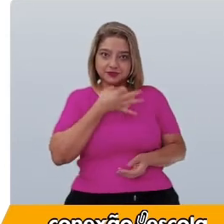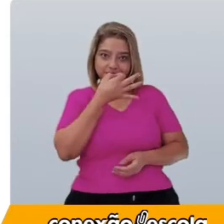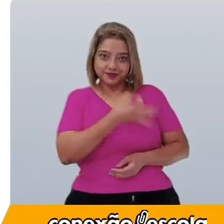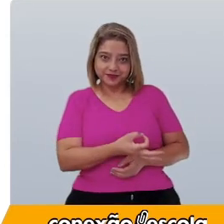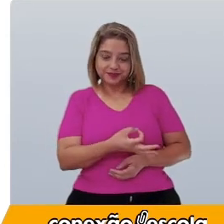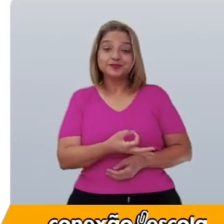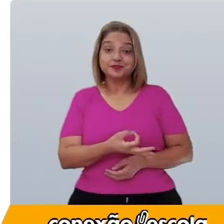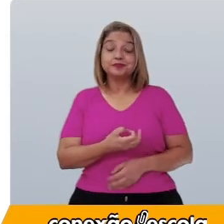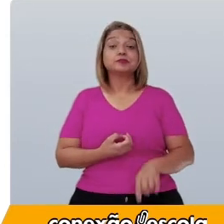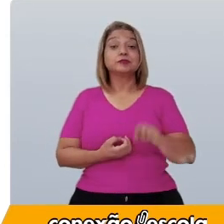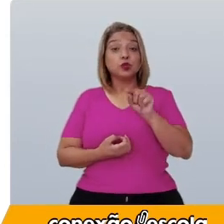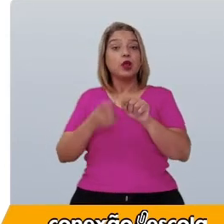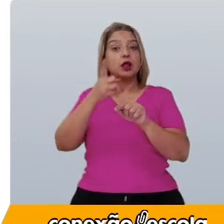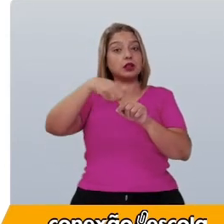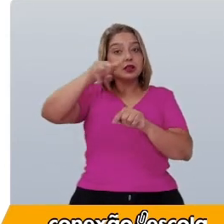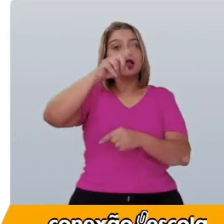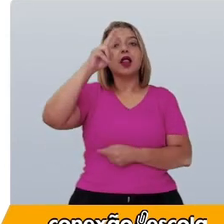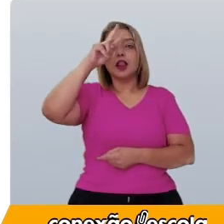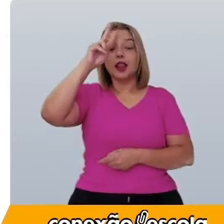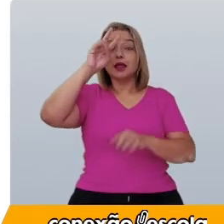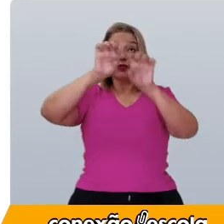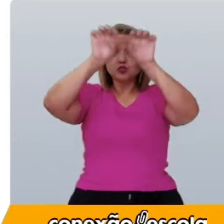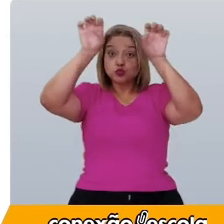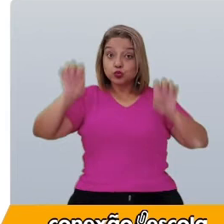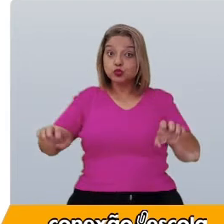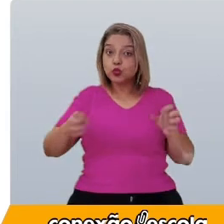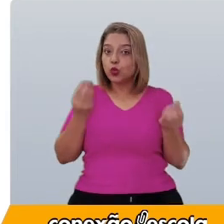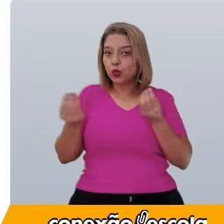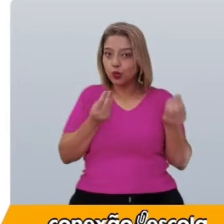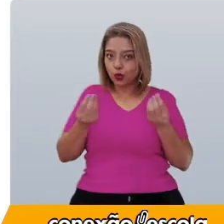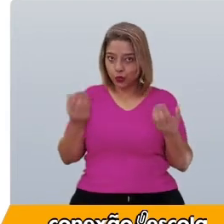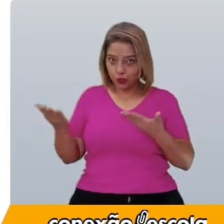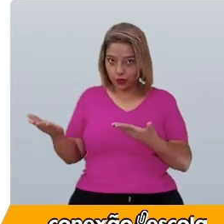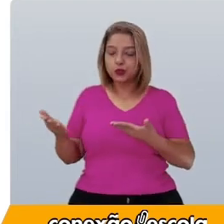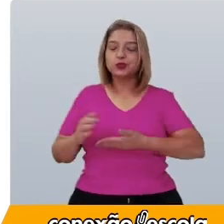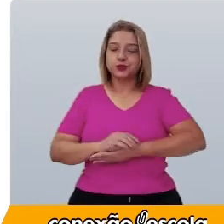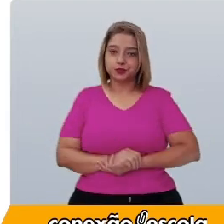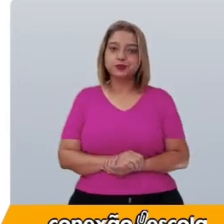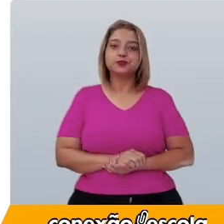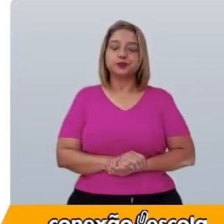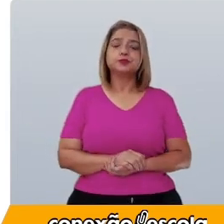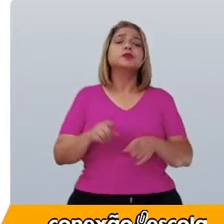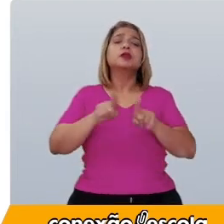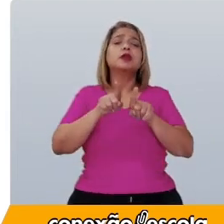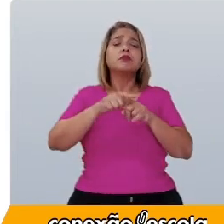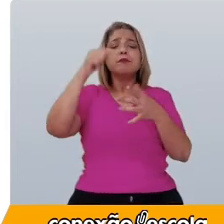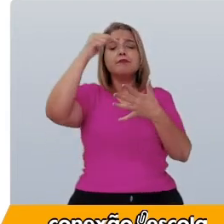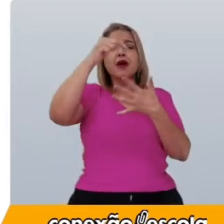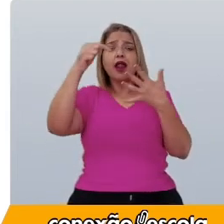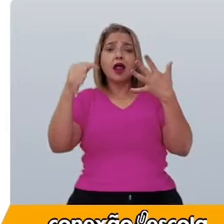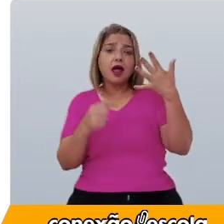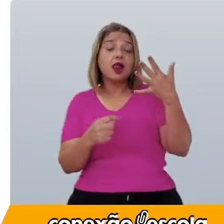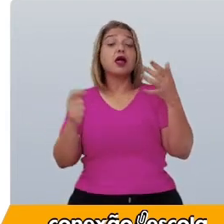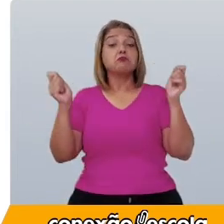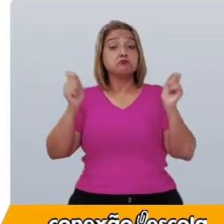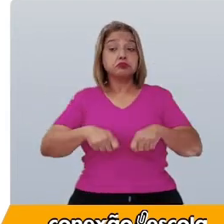lembre da estrutura da resenha, e que elementos podem ser